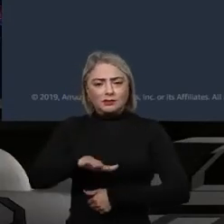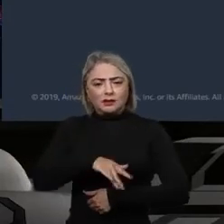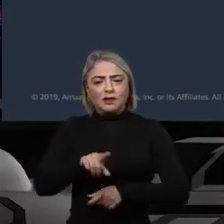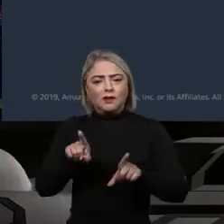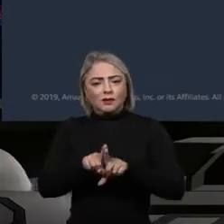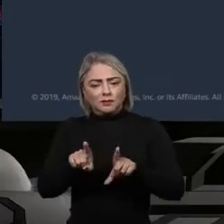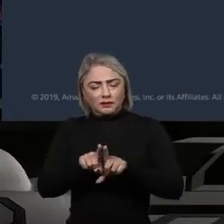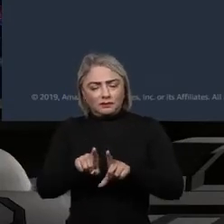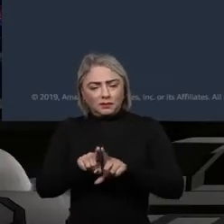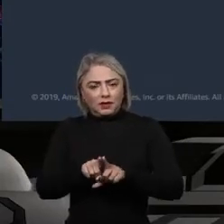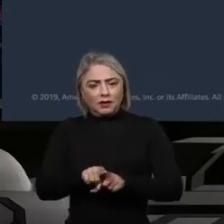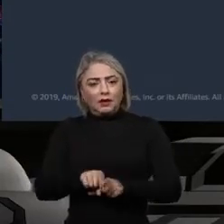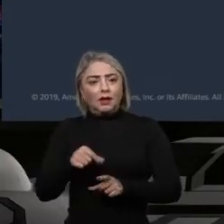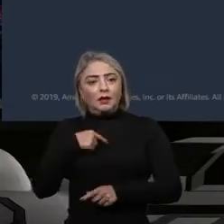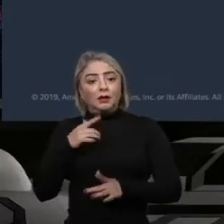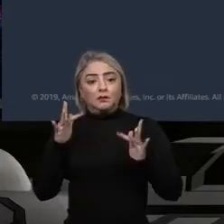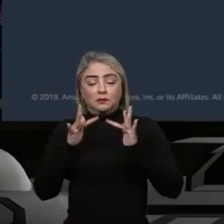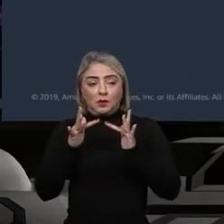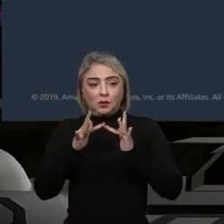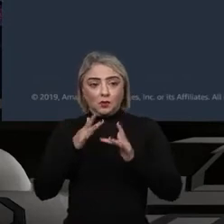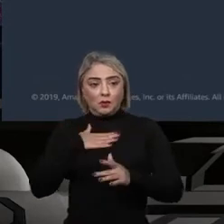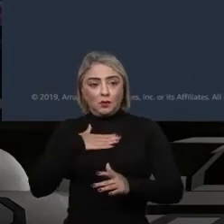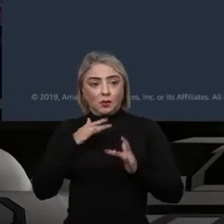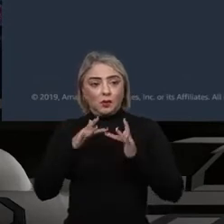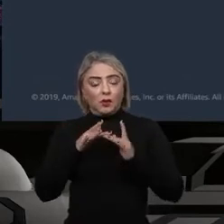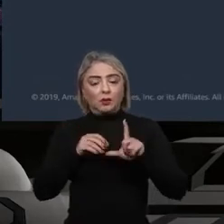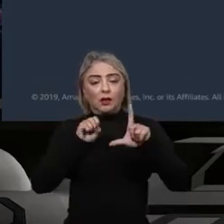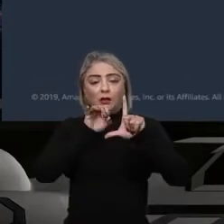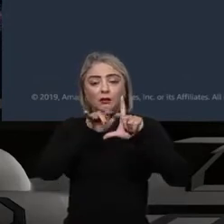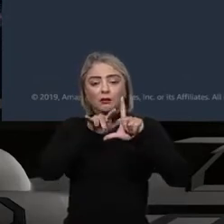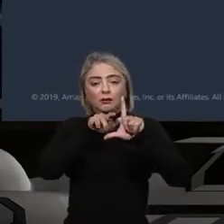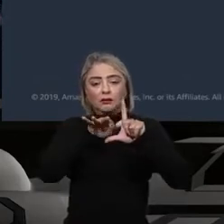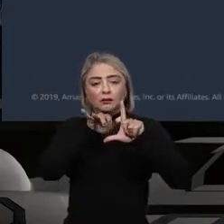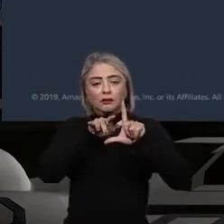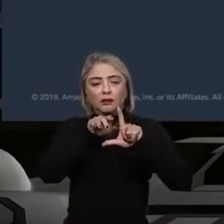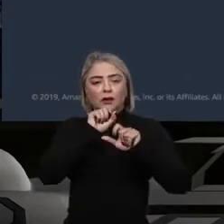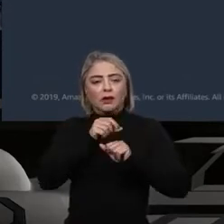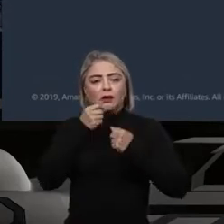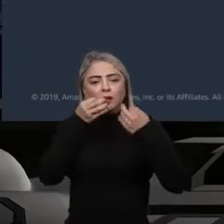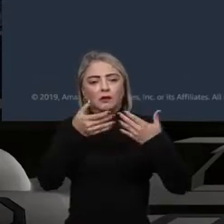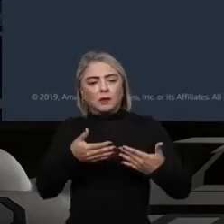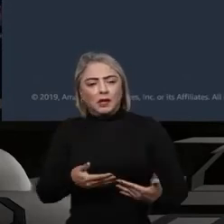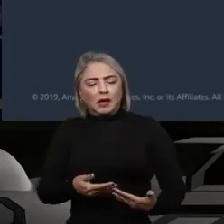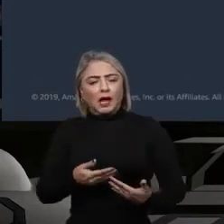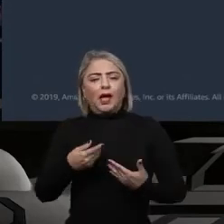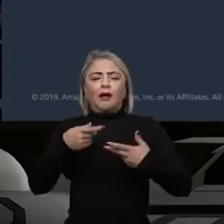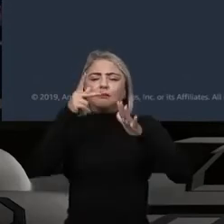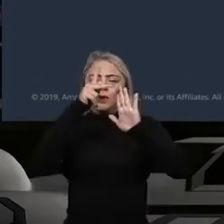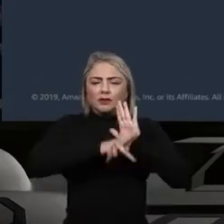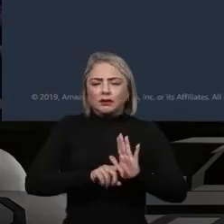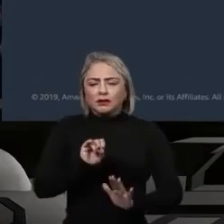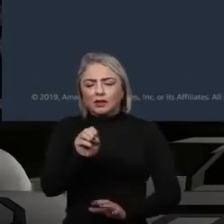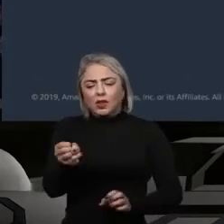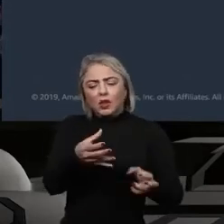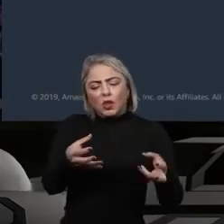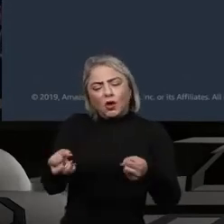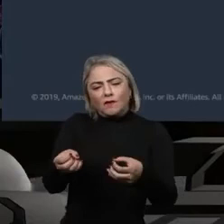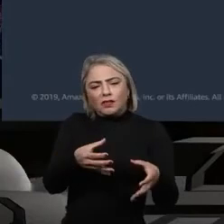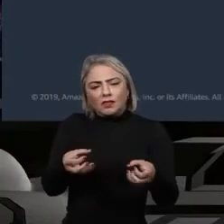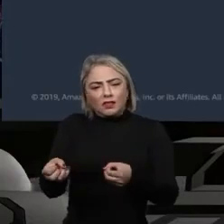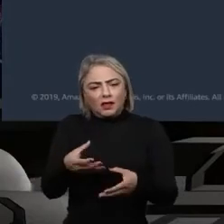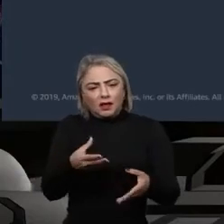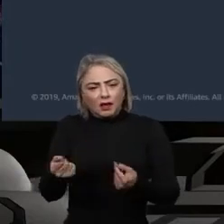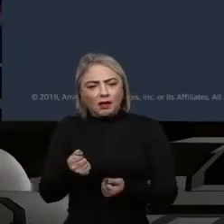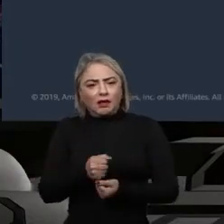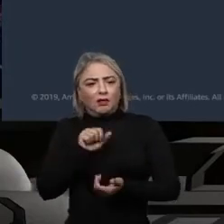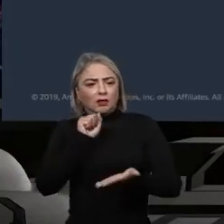deixo o meu contato aqui nesse QR Code para vocês falarem um pouquinho dos projetos de inovação que vocês possuem na